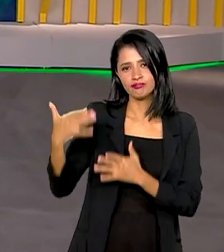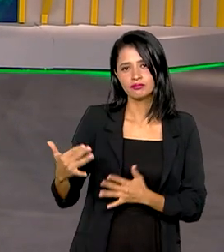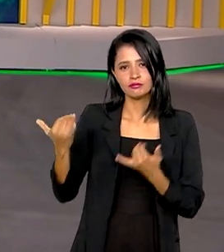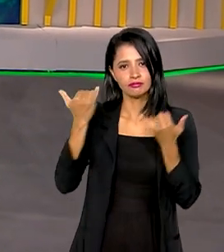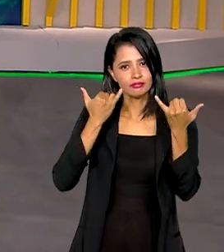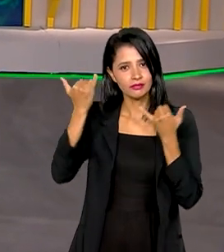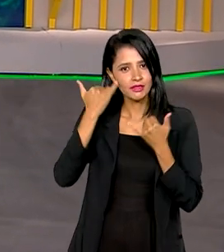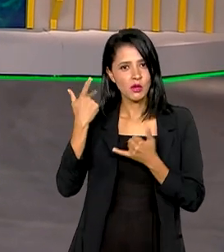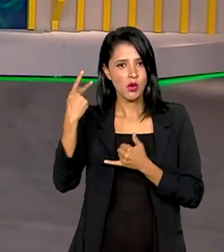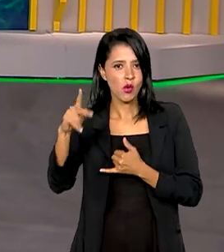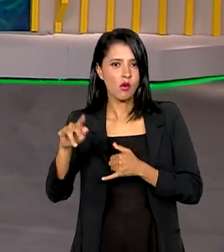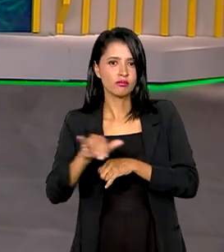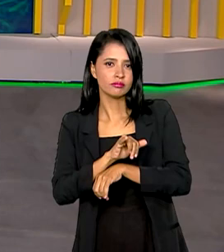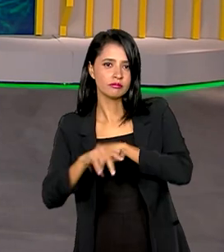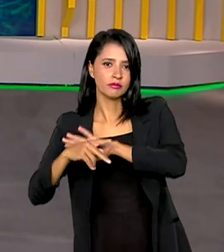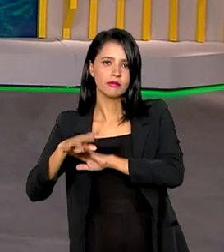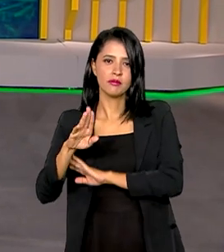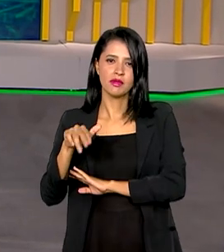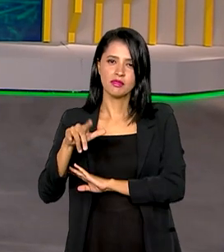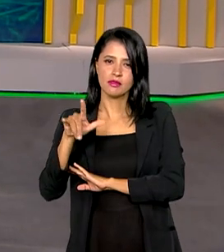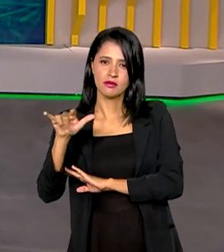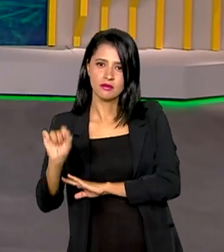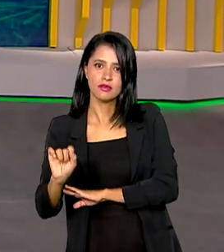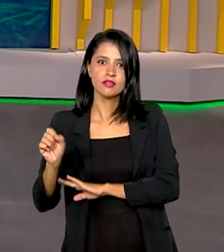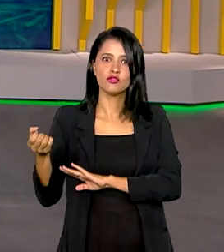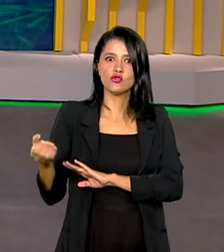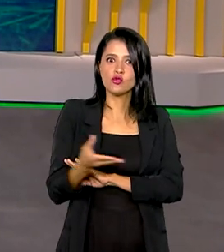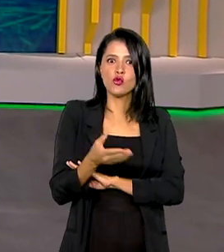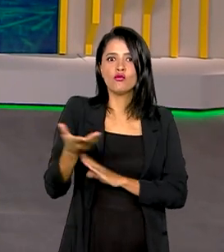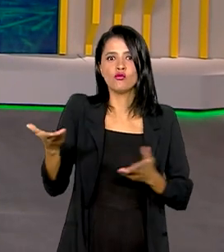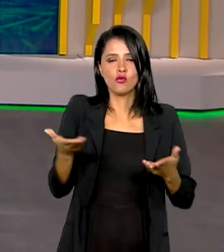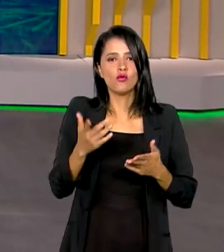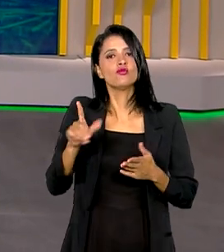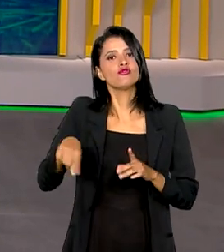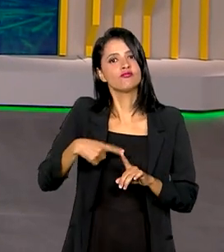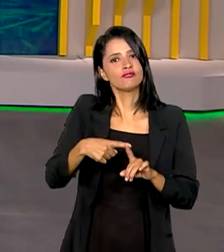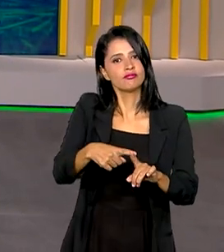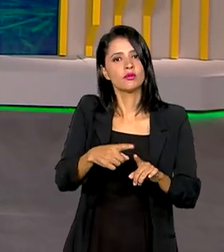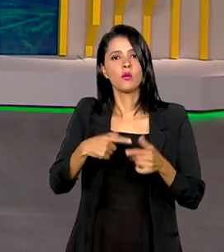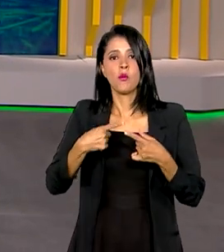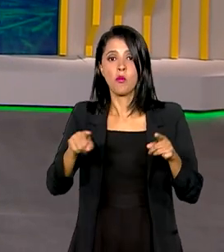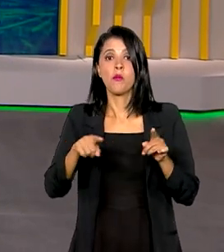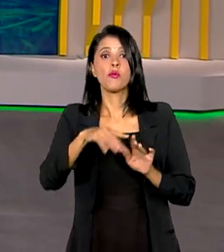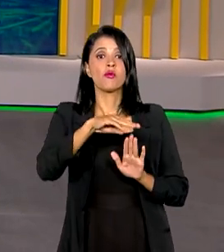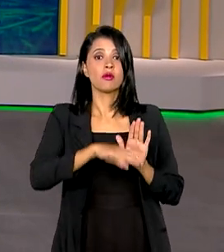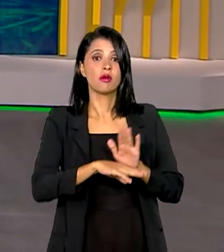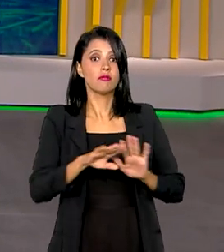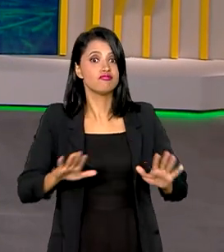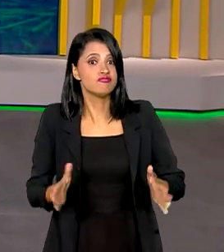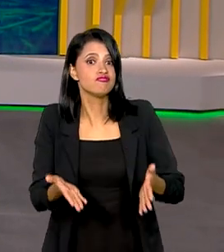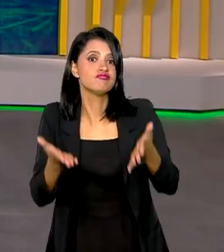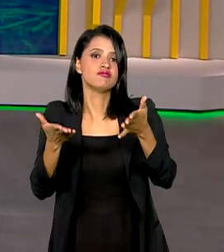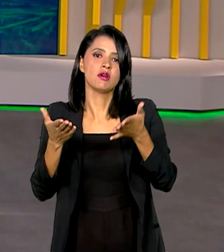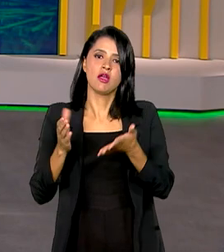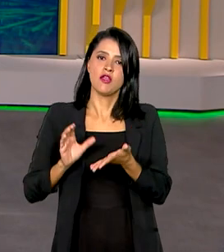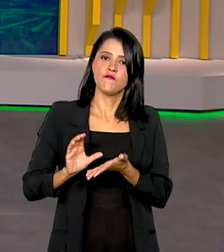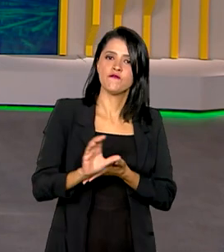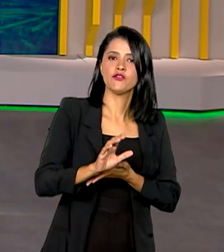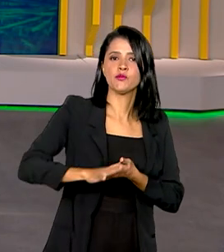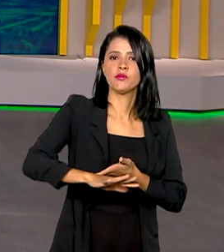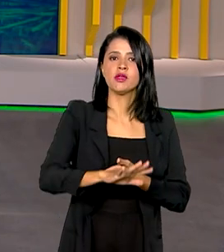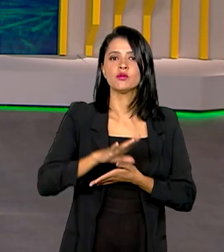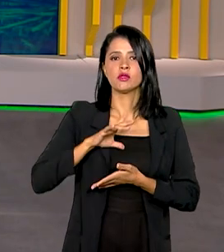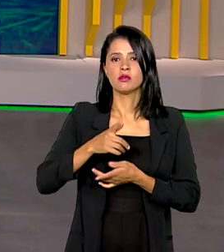do BNDES, ganhou mais um reforço hoje com o lançamento de um programa que vai impulsionar investimentos na